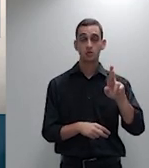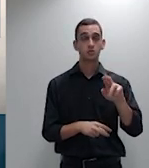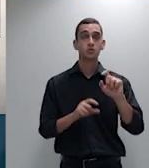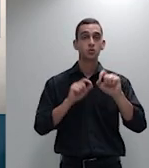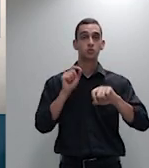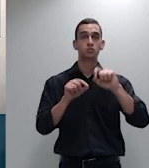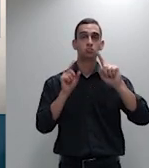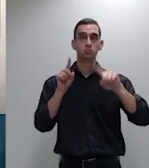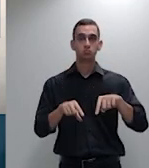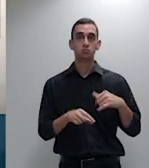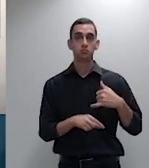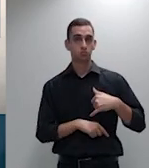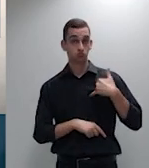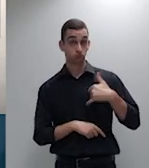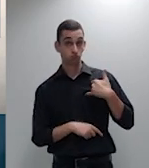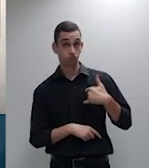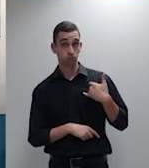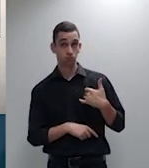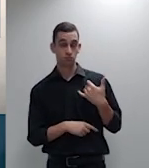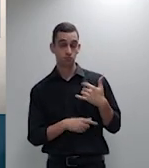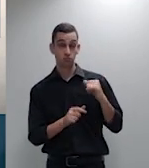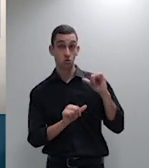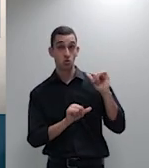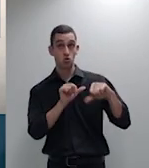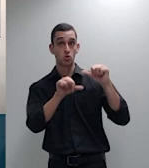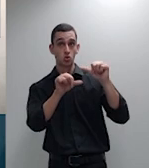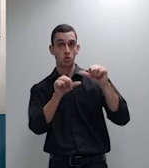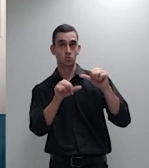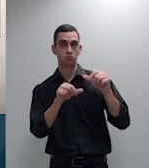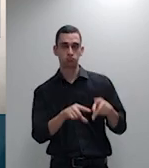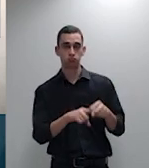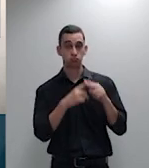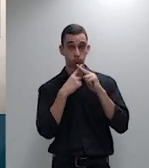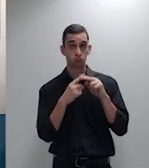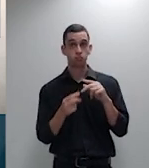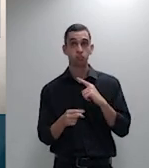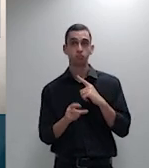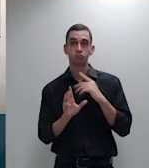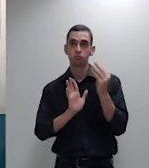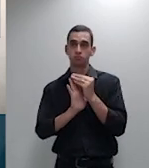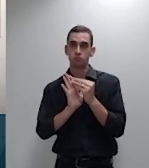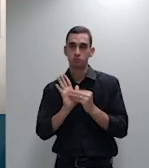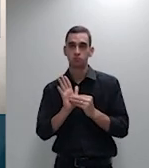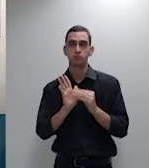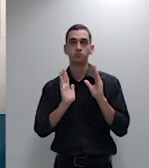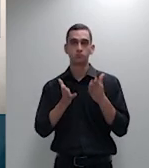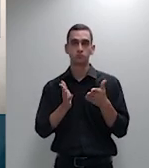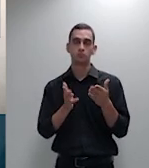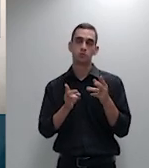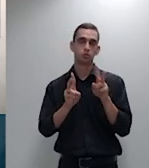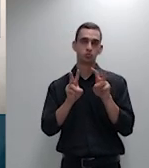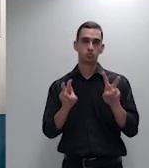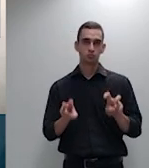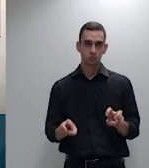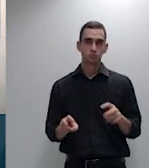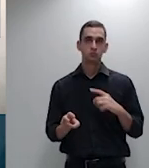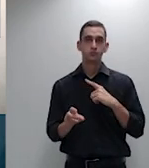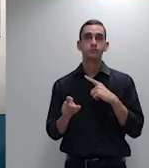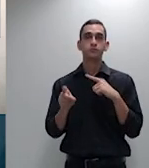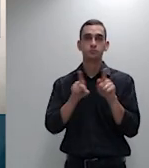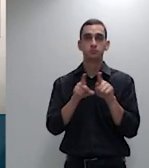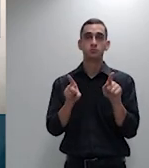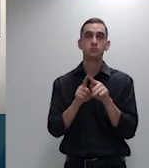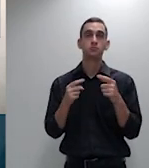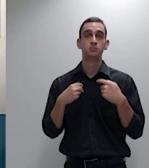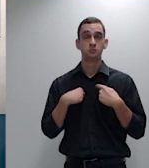nos planos coletivos a análise da validade da cláusula de reajuste faixa etária nos planos coletivos e também a questão da inversão donos da prova